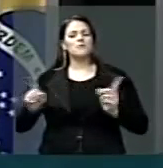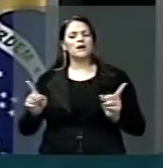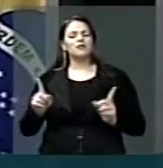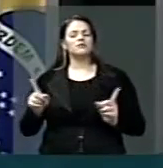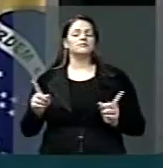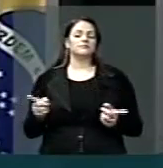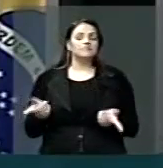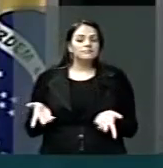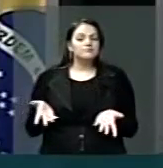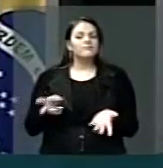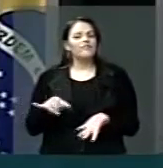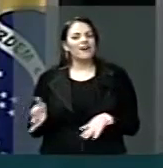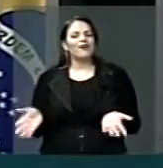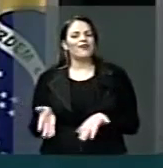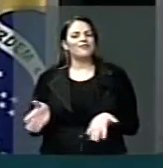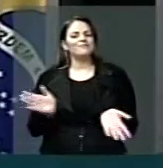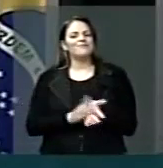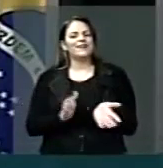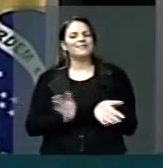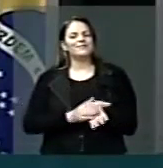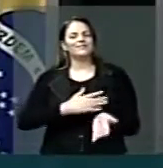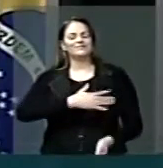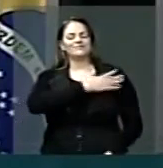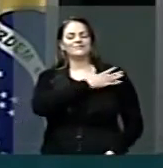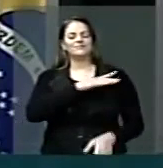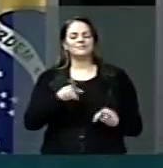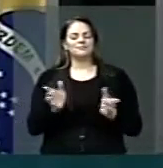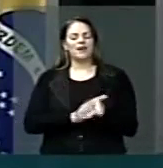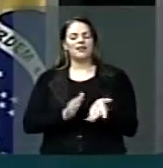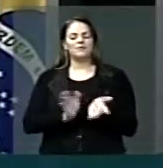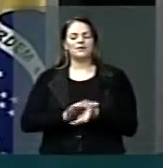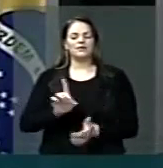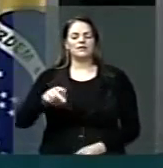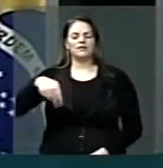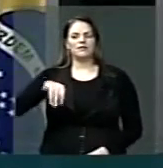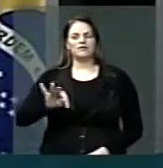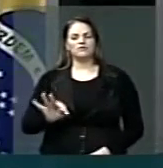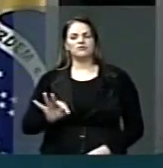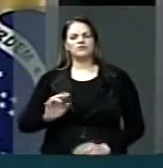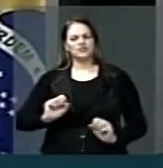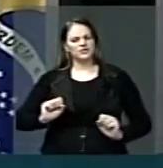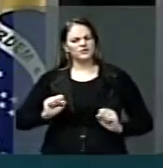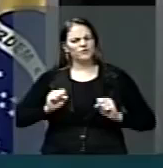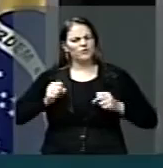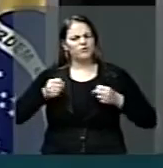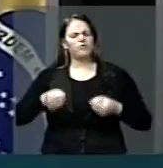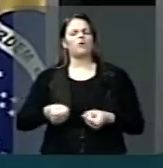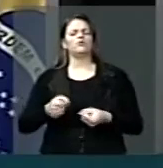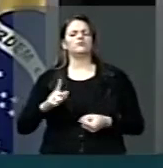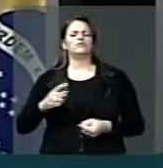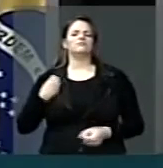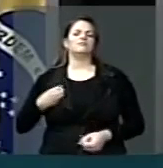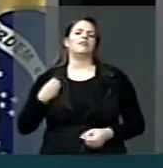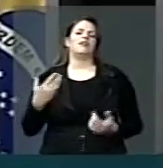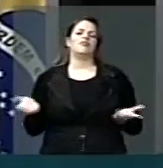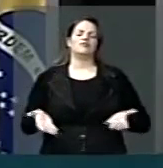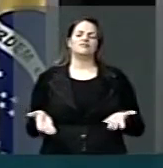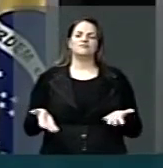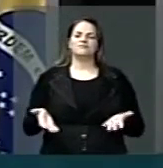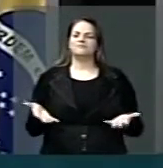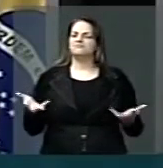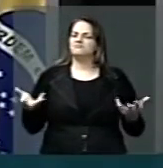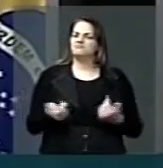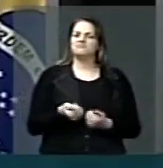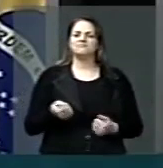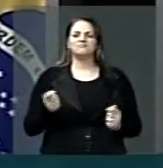parabéns, General Frasch, parabéns ao DENIT, que está fazendo um esforço monumental para nós